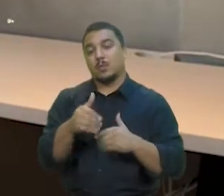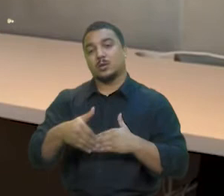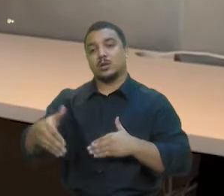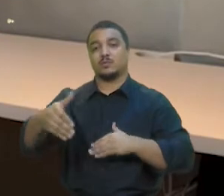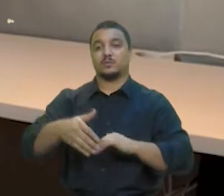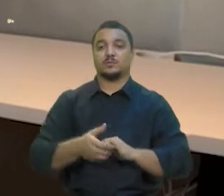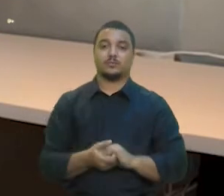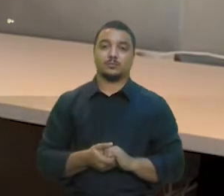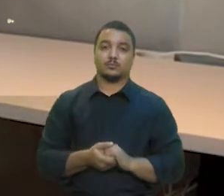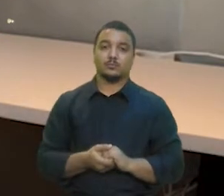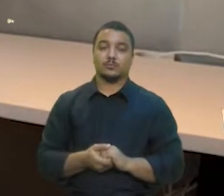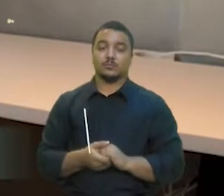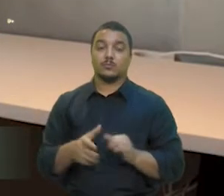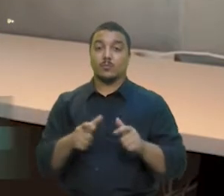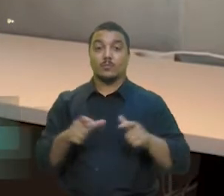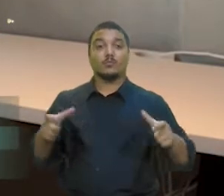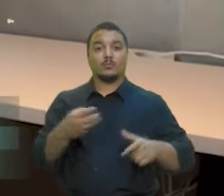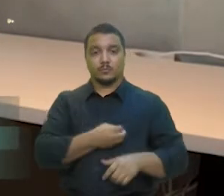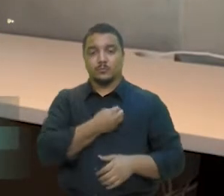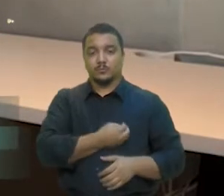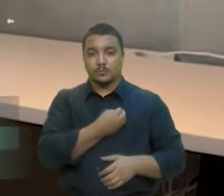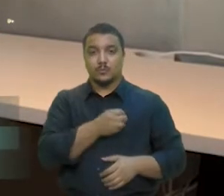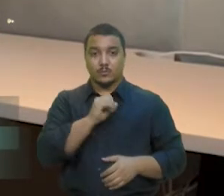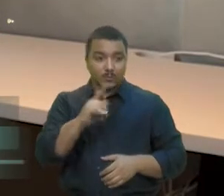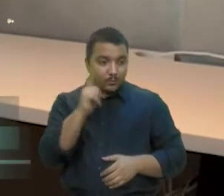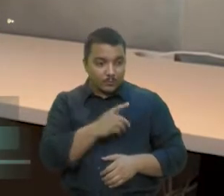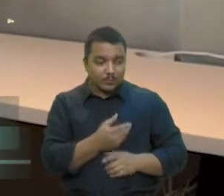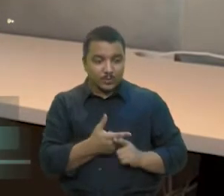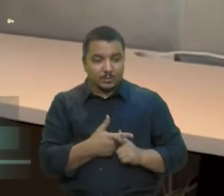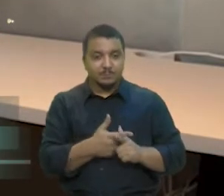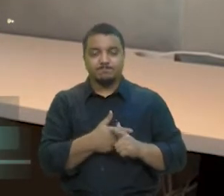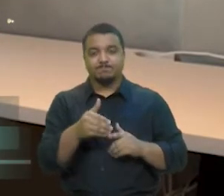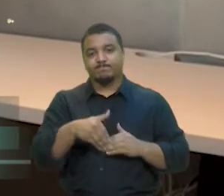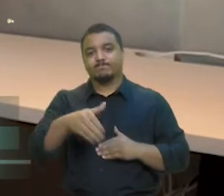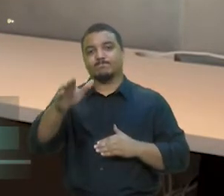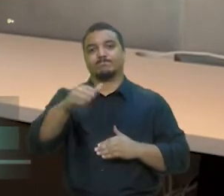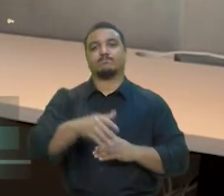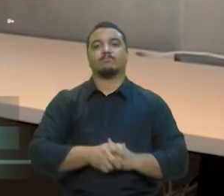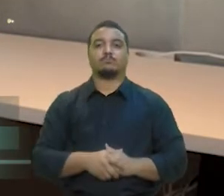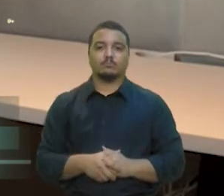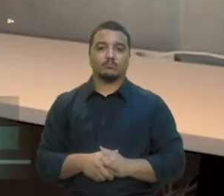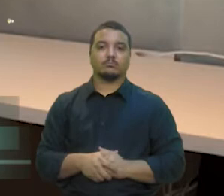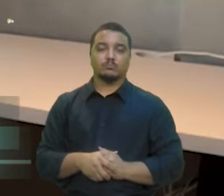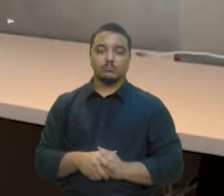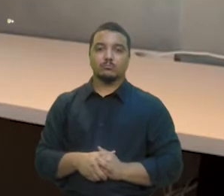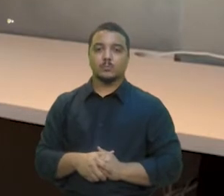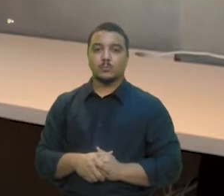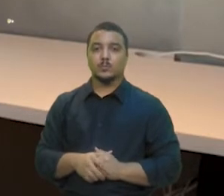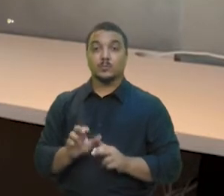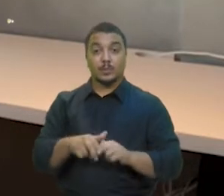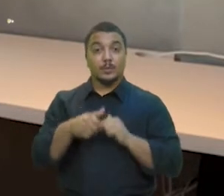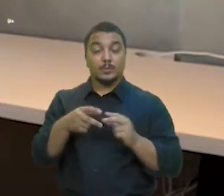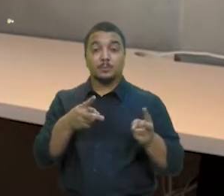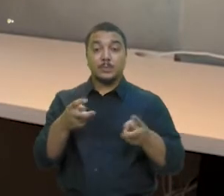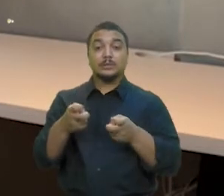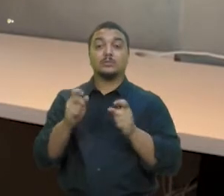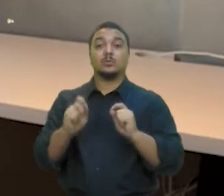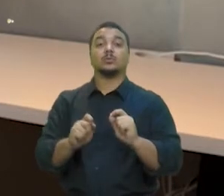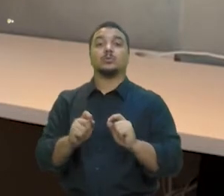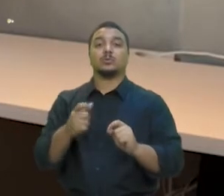maior parte sobrevive e os que ficam com sequelas têm sequelas ortopédicas. É importante notar que a maior parte das vezes